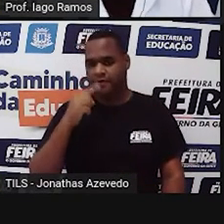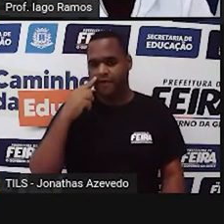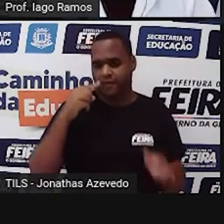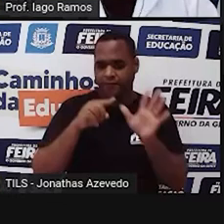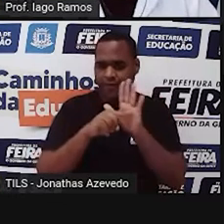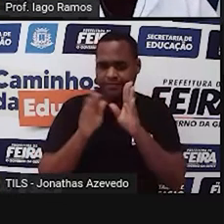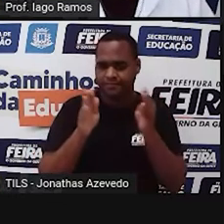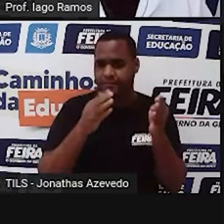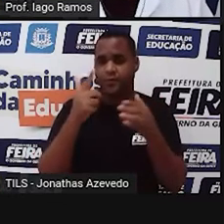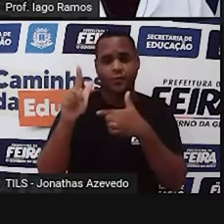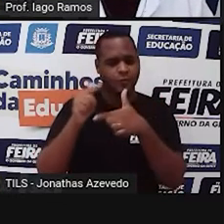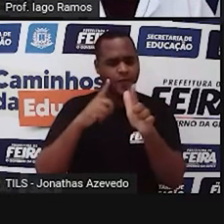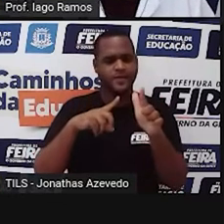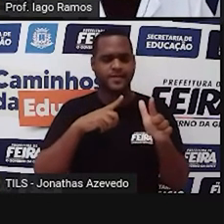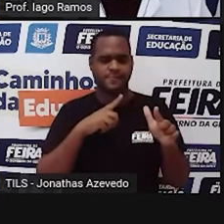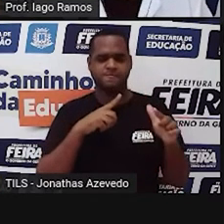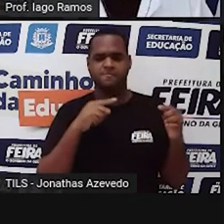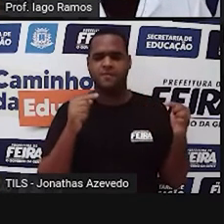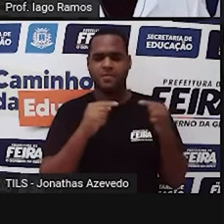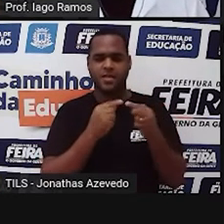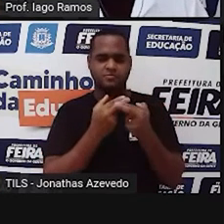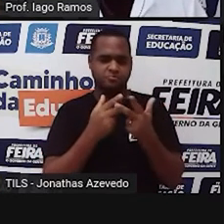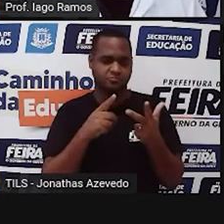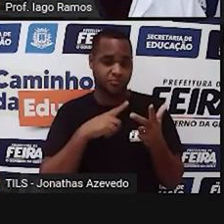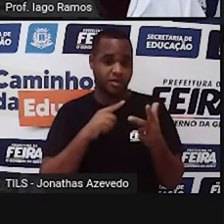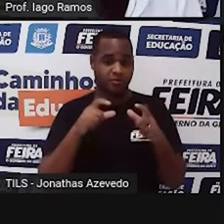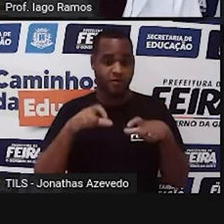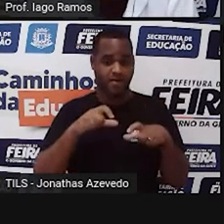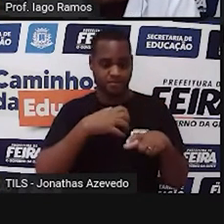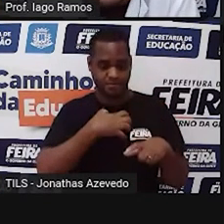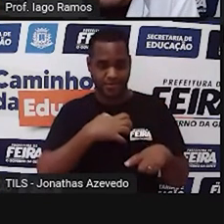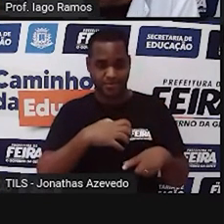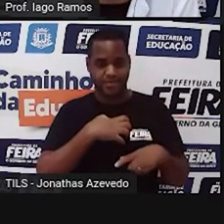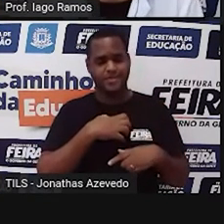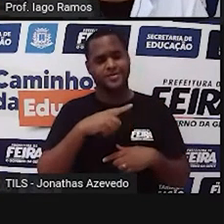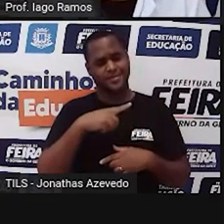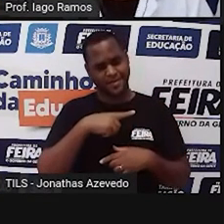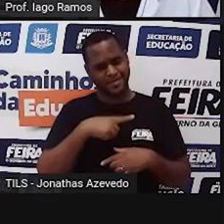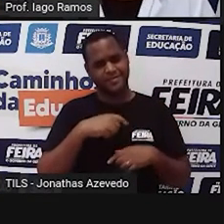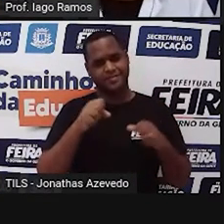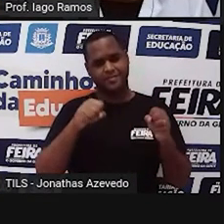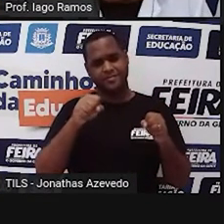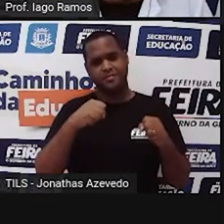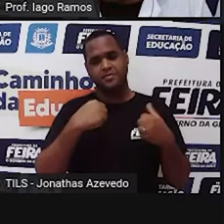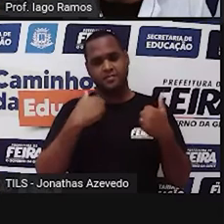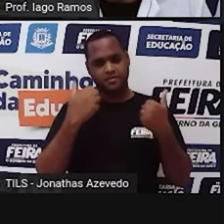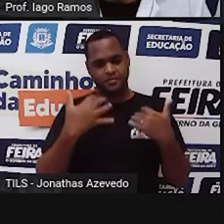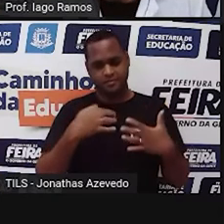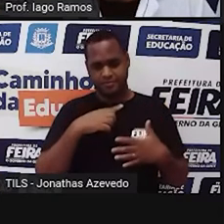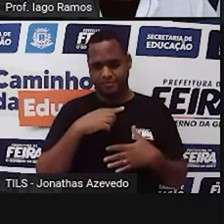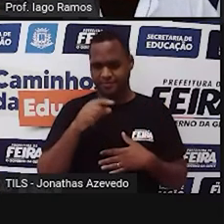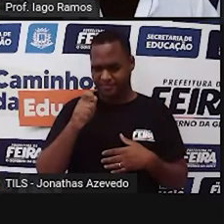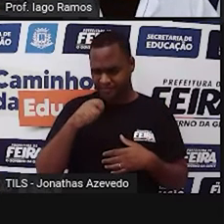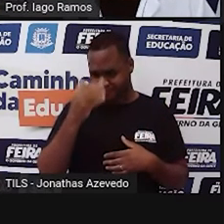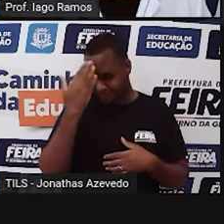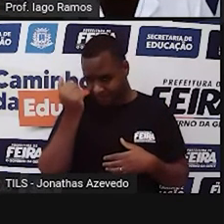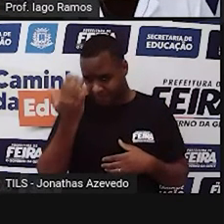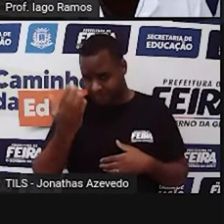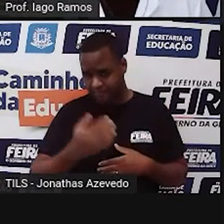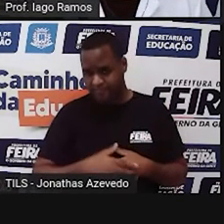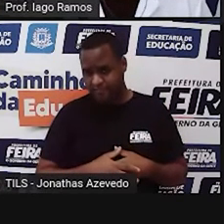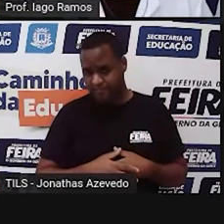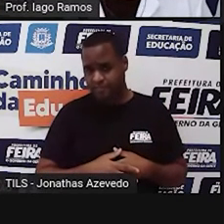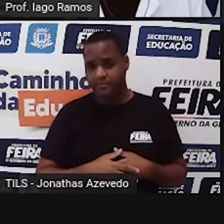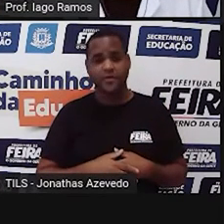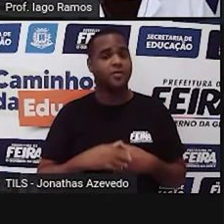existem outras usinas hidrelétricas na Bahia. Pois é, você sabia? E quais